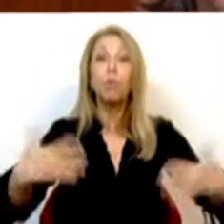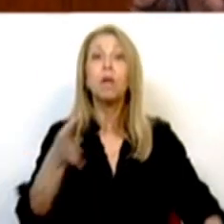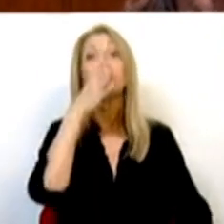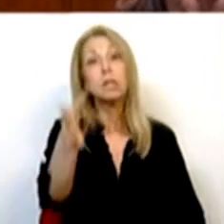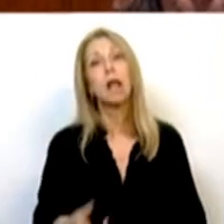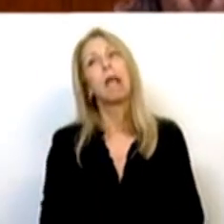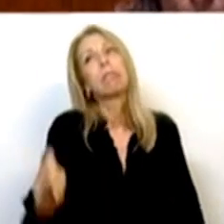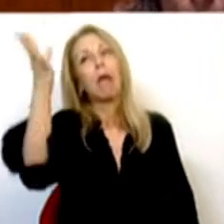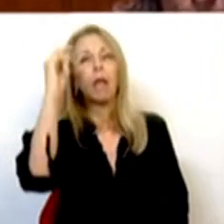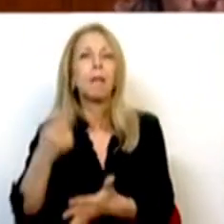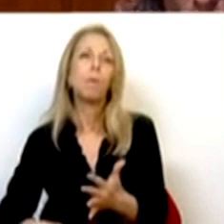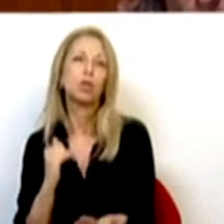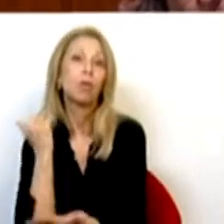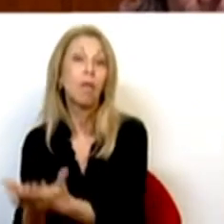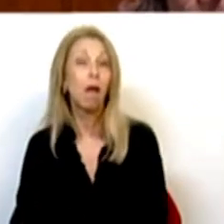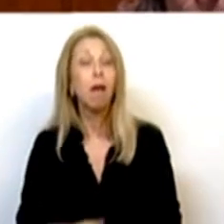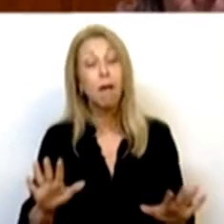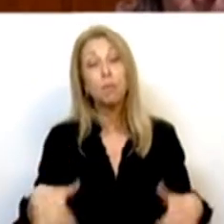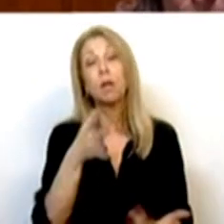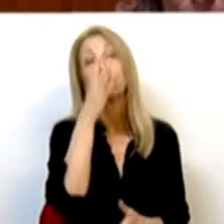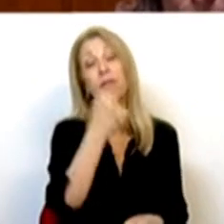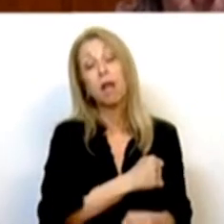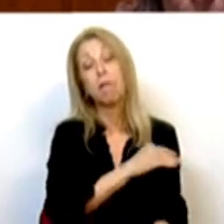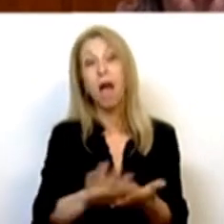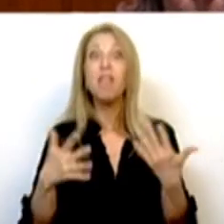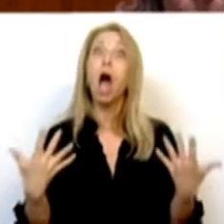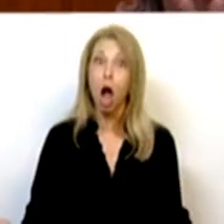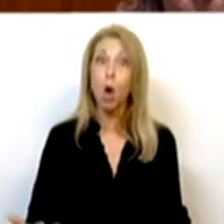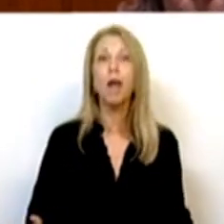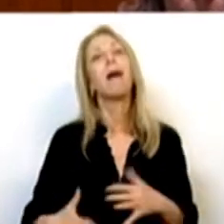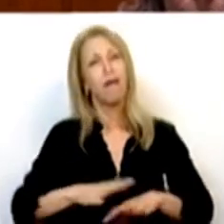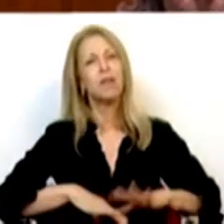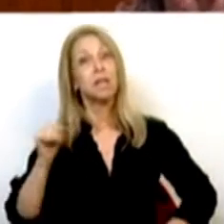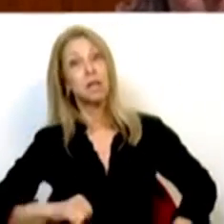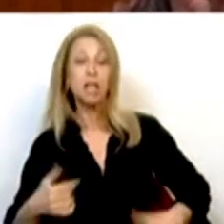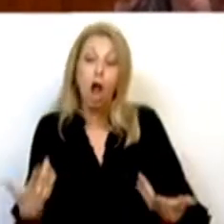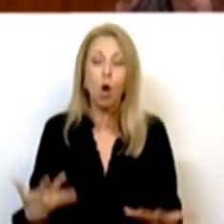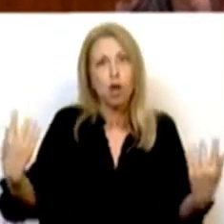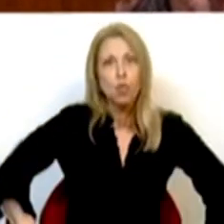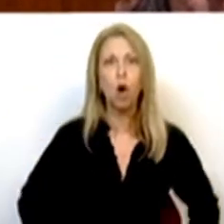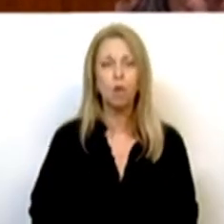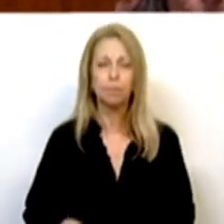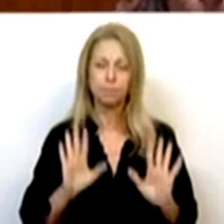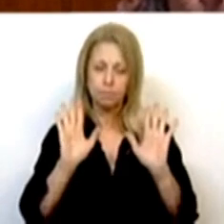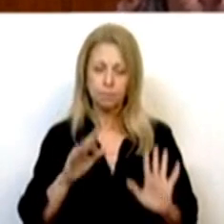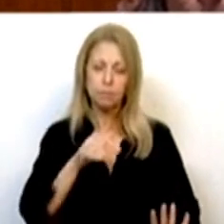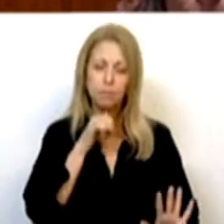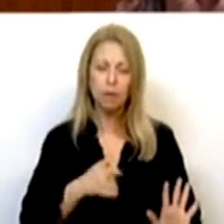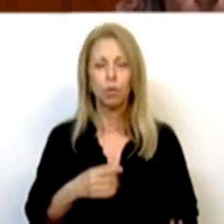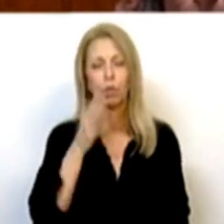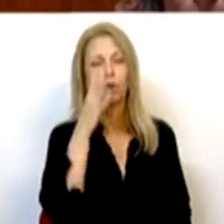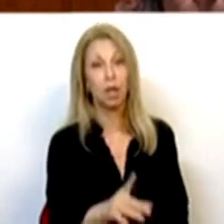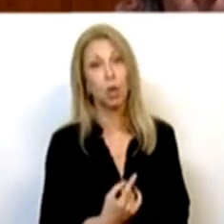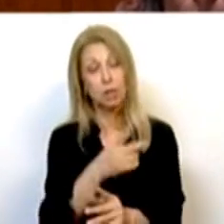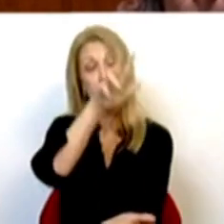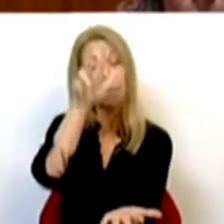borla fiscal, podemos dizer que nada fizemos e que só agora estamos a fazer, ou deixem-me dizer-vos, muitas das coisas que aqui aprovamos, decorrentes